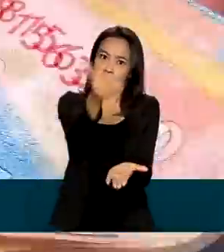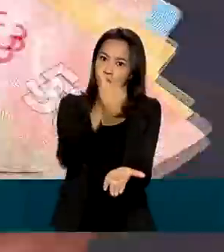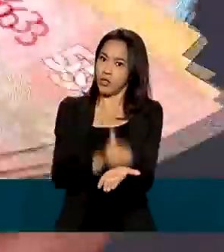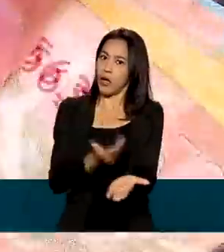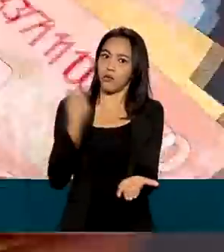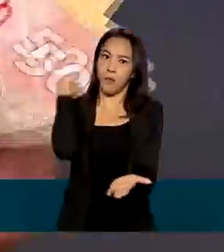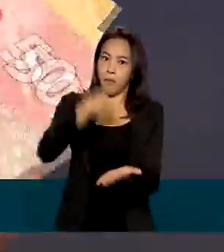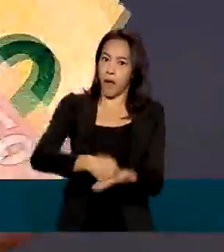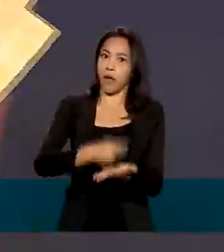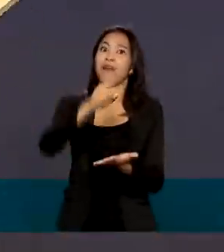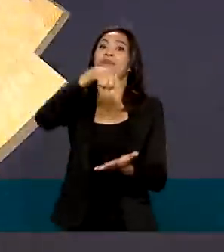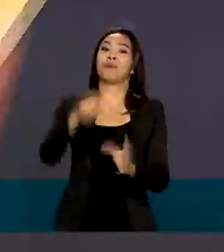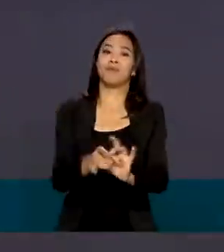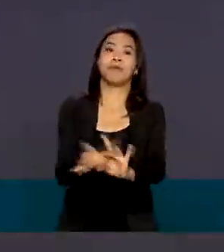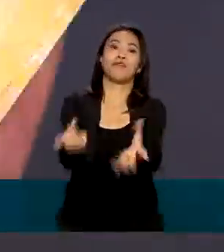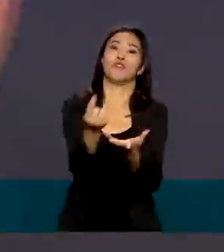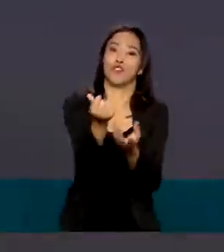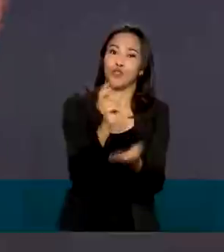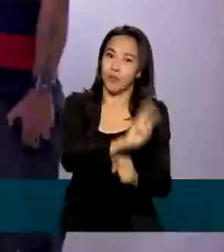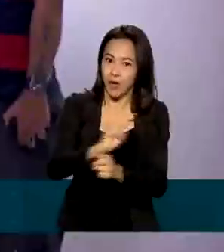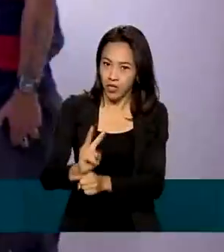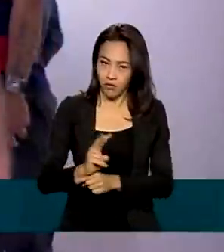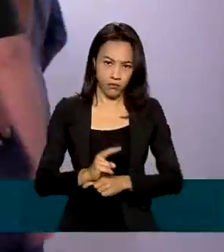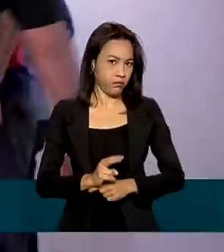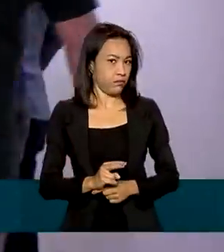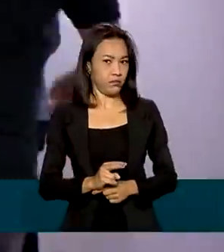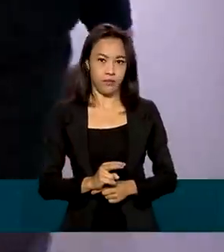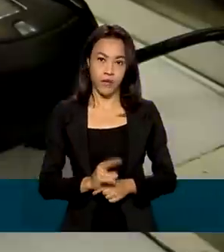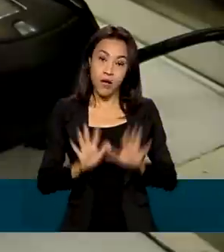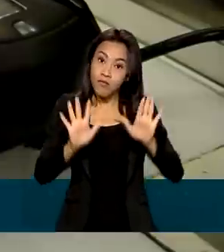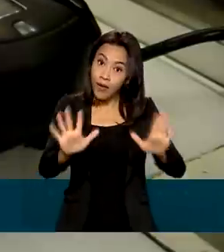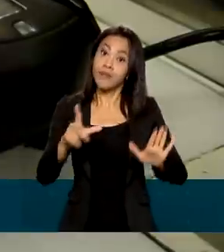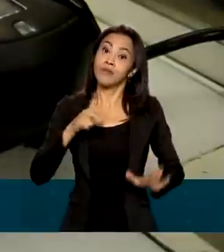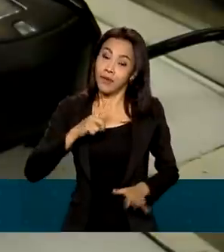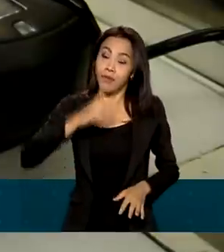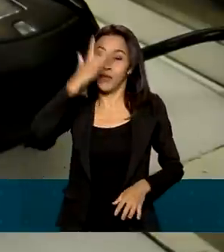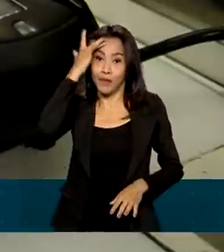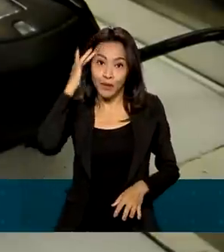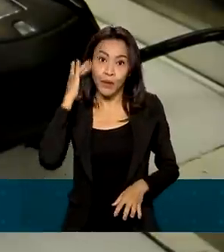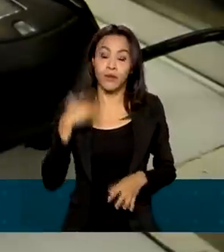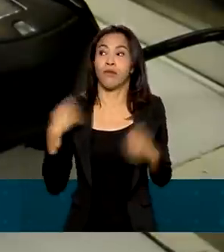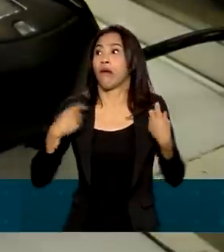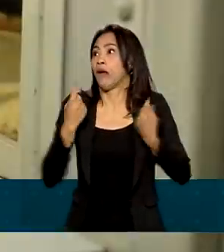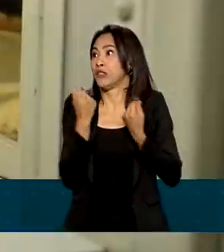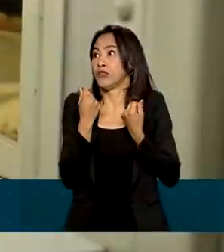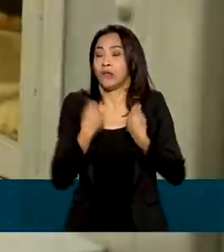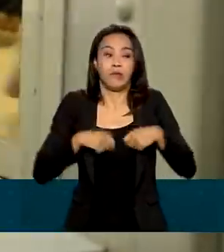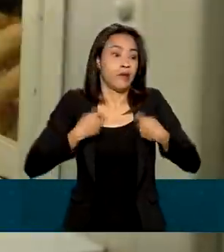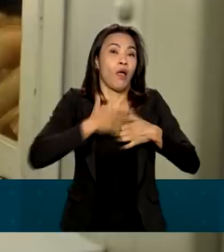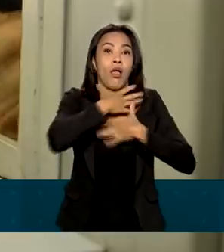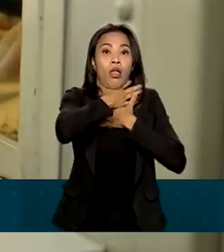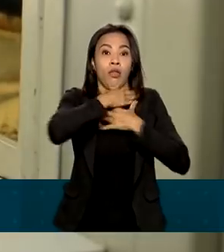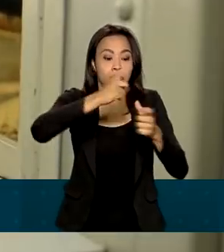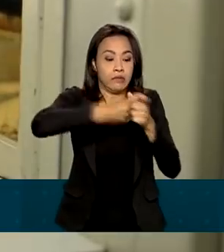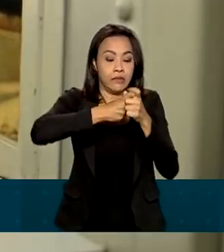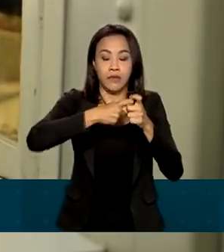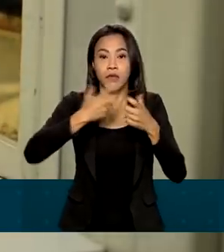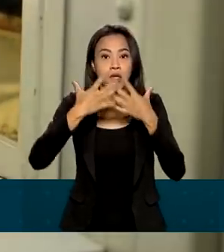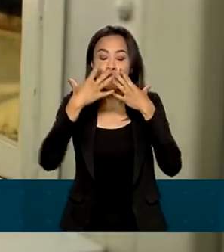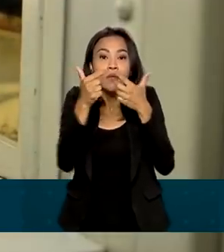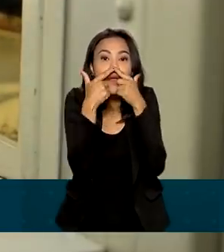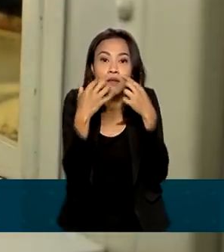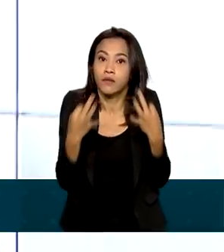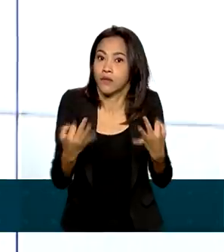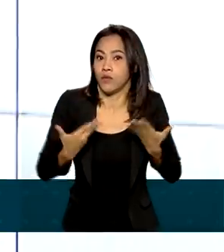adiantado para liberar um empréstimo. Mas ainda tem gente que fica desesperada com as dívidas e não presta